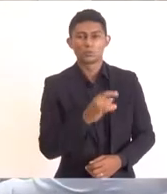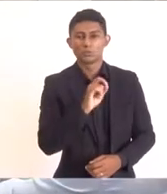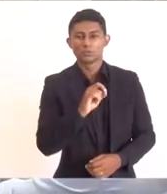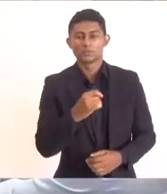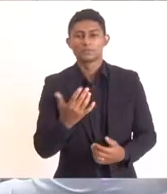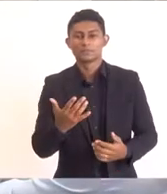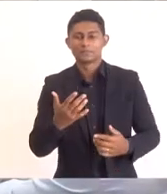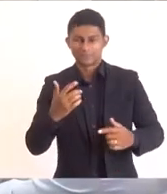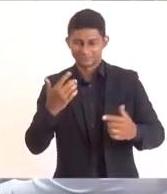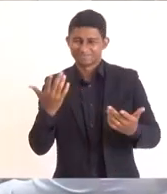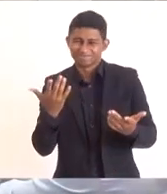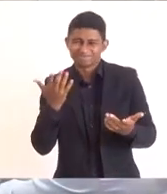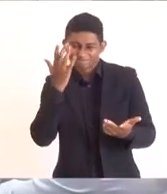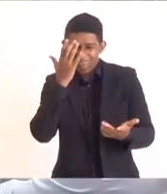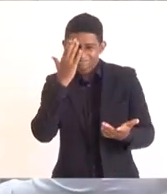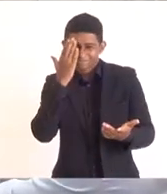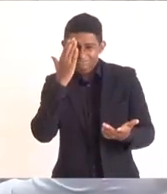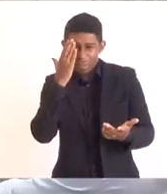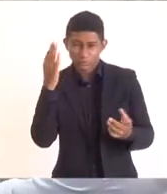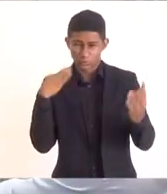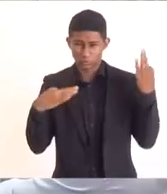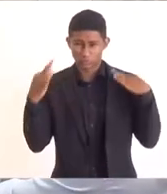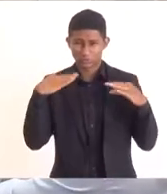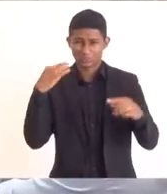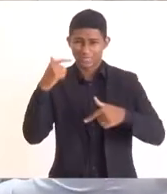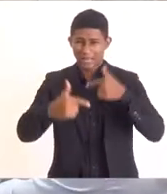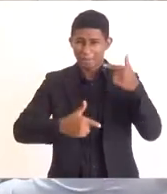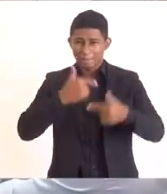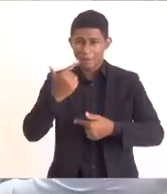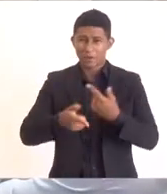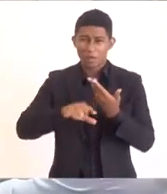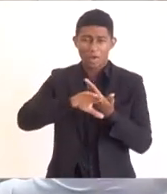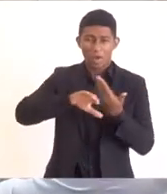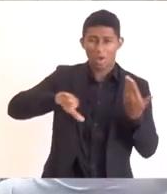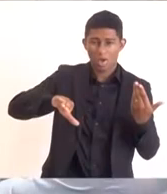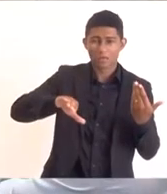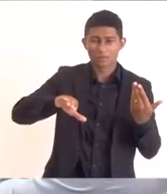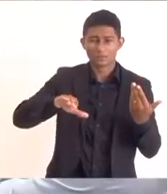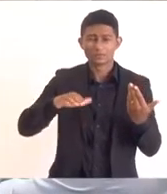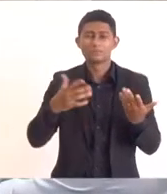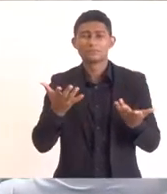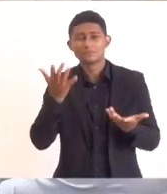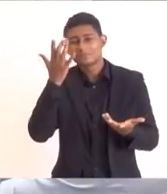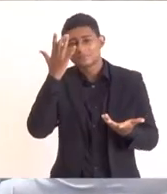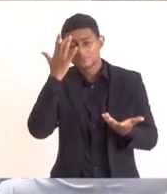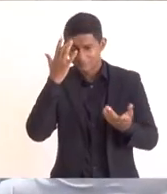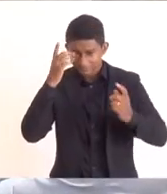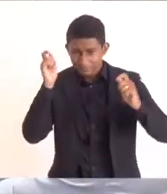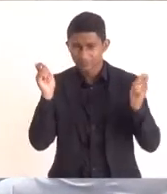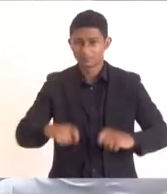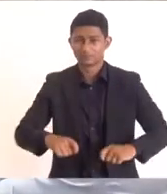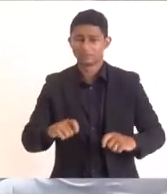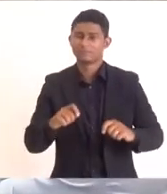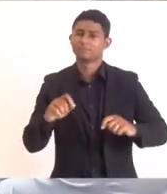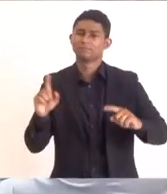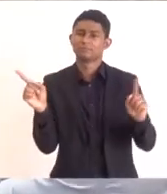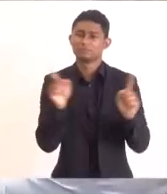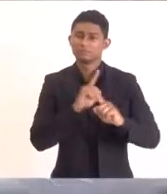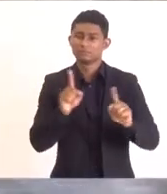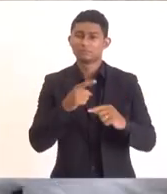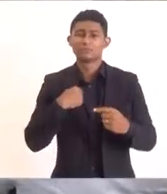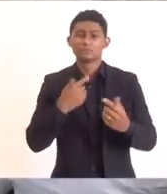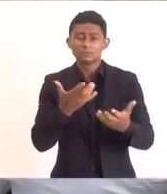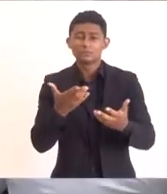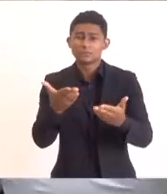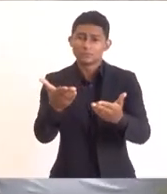trabalhar turismo de forma isolada em lugar nenhum do mundo, isso é possível. Então, quero te fazer